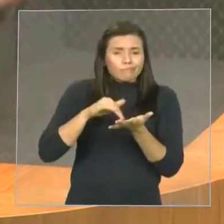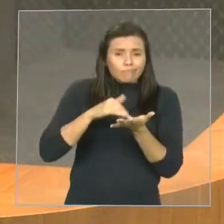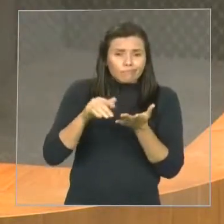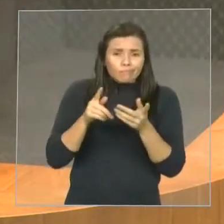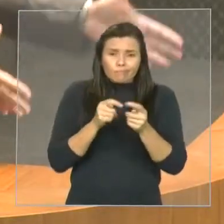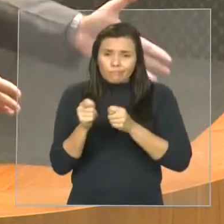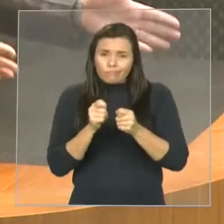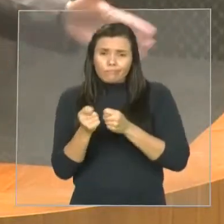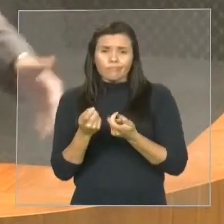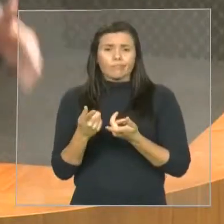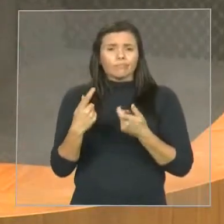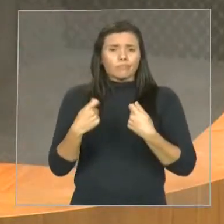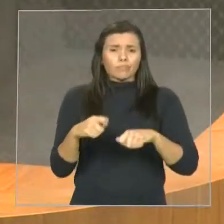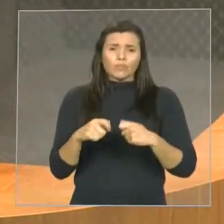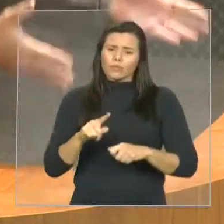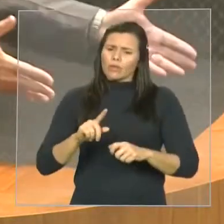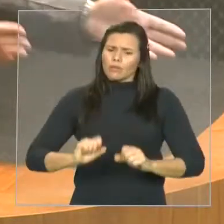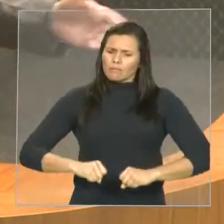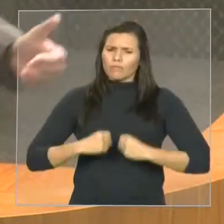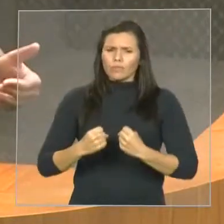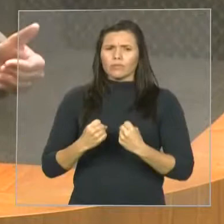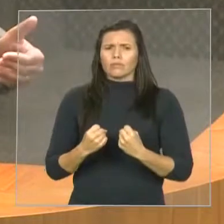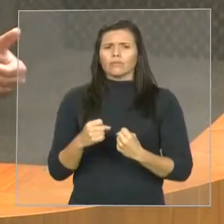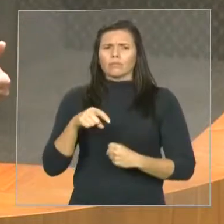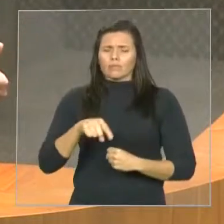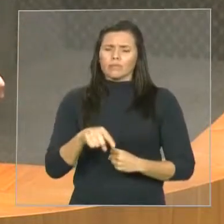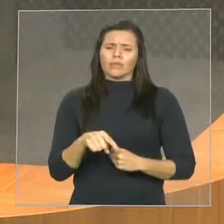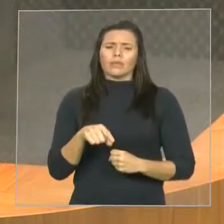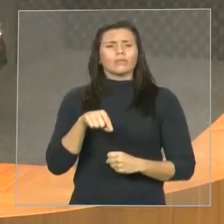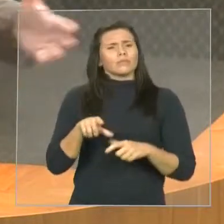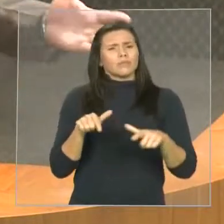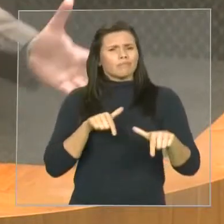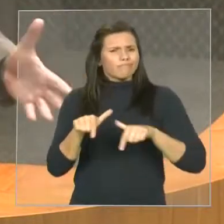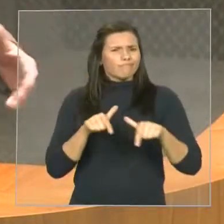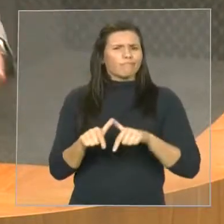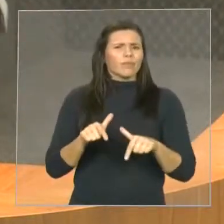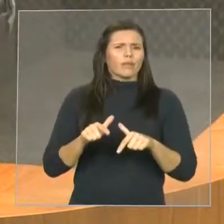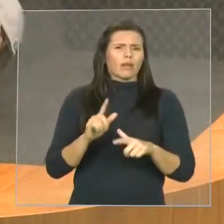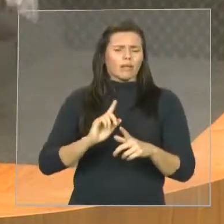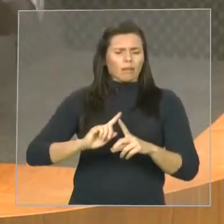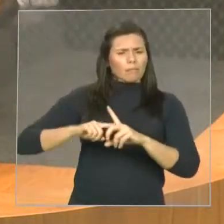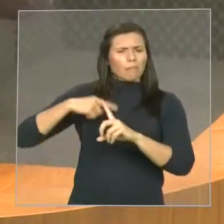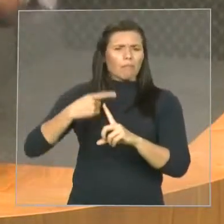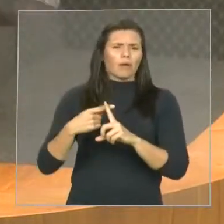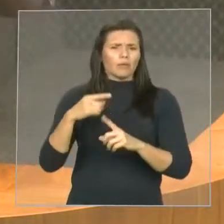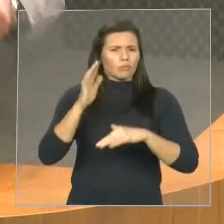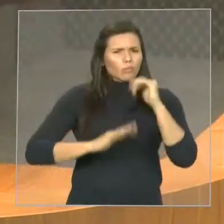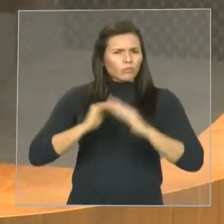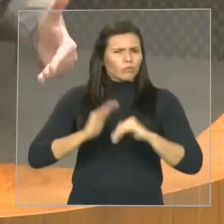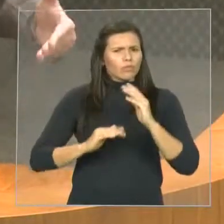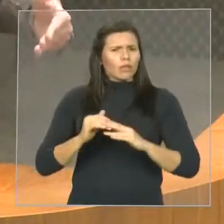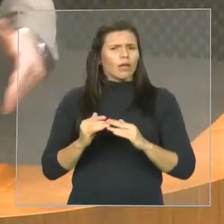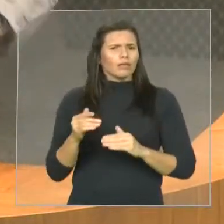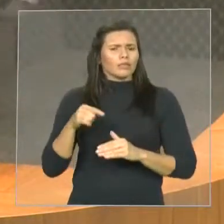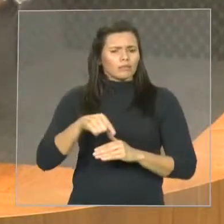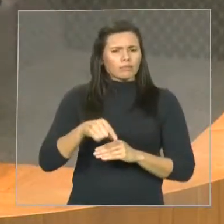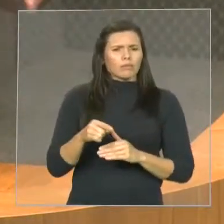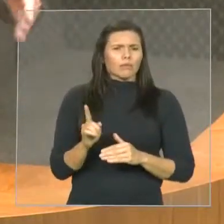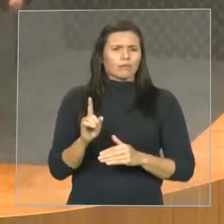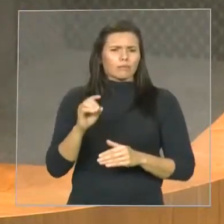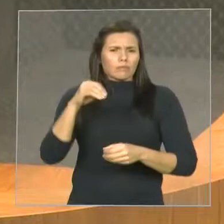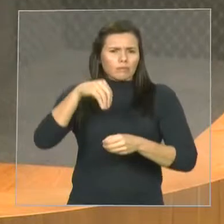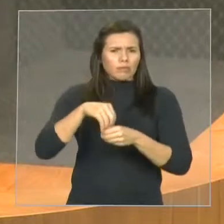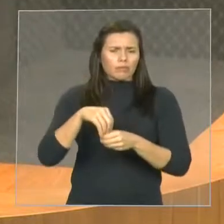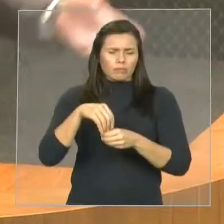Tem que fortalecer aquele setor, botar mais gente lá para trabalhar no setor, que pode ser administrado sem criar uma opção de estruturas, meios, que só vão